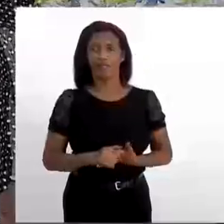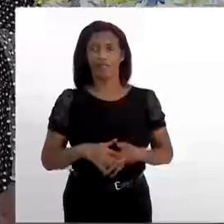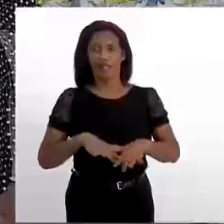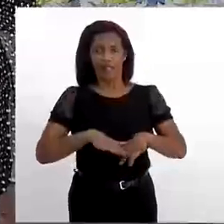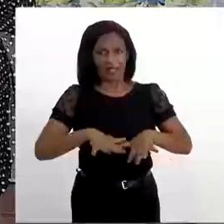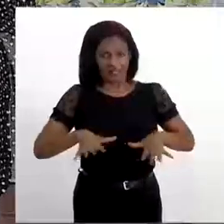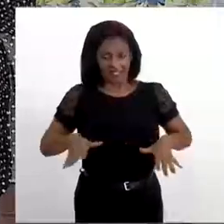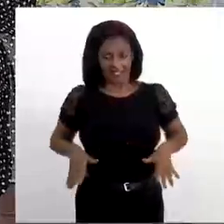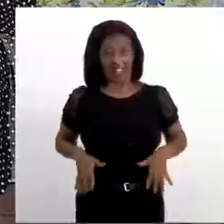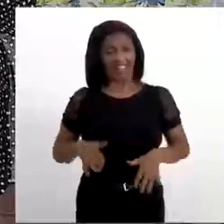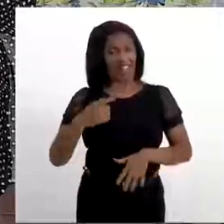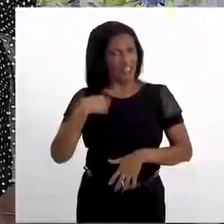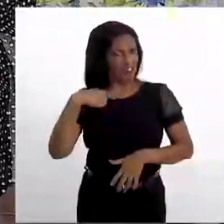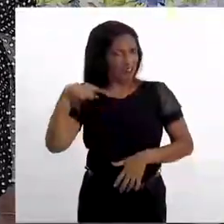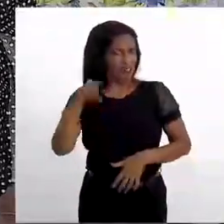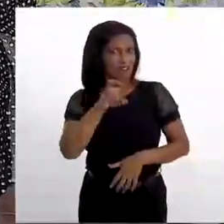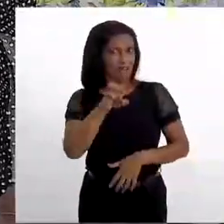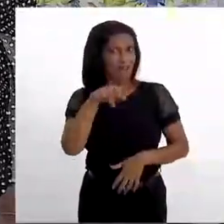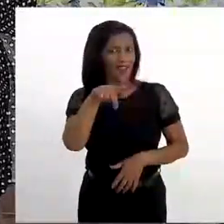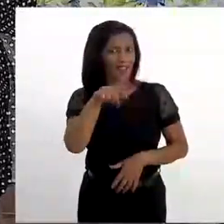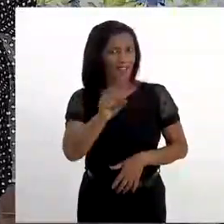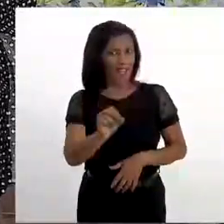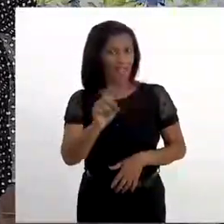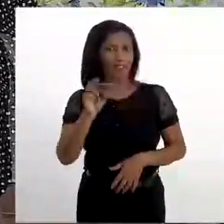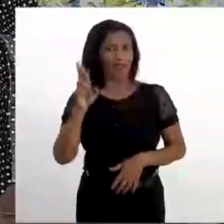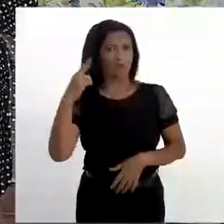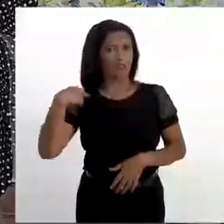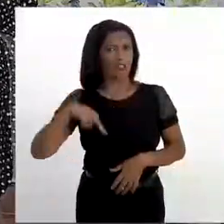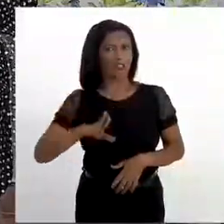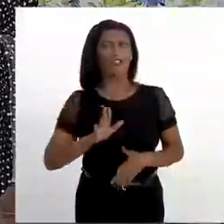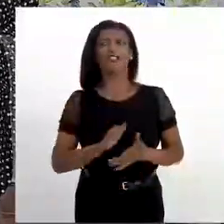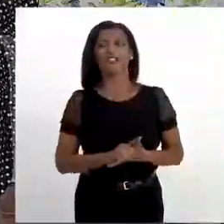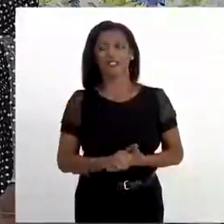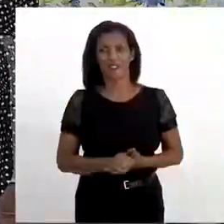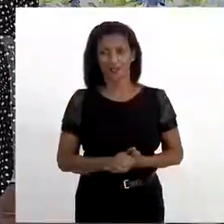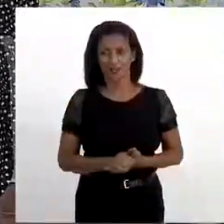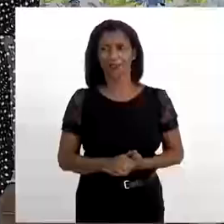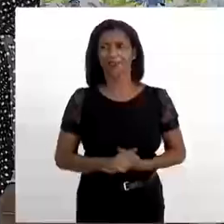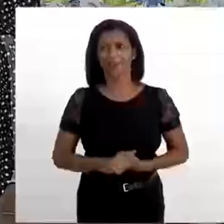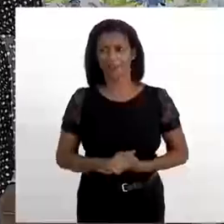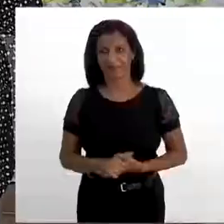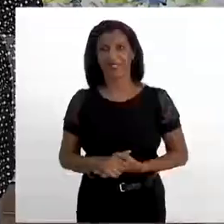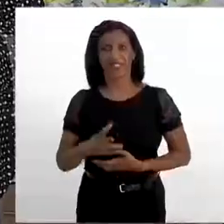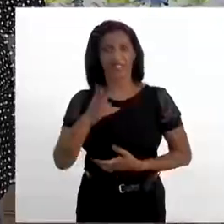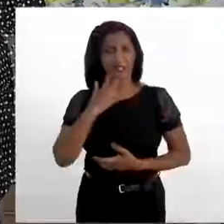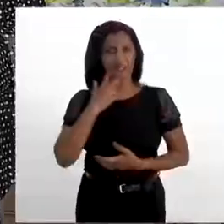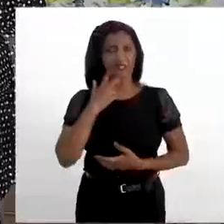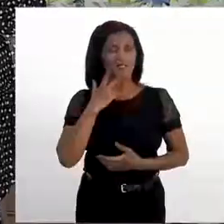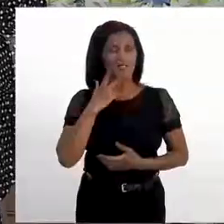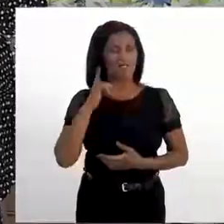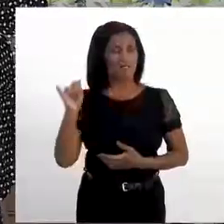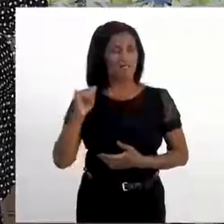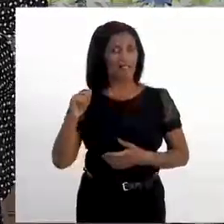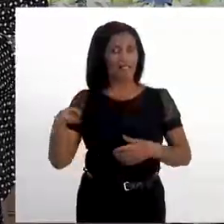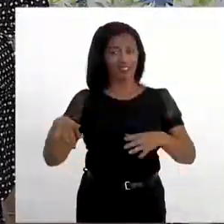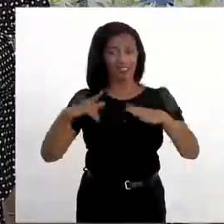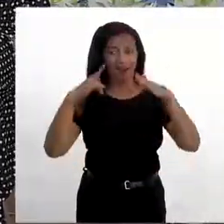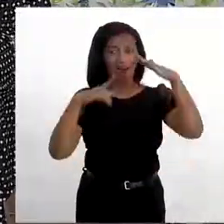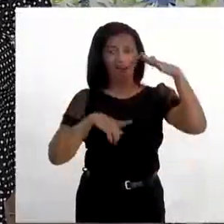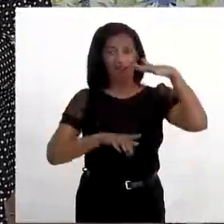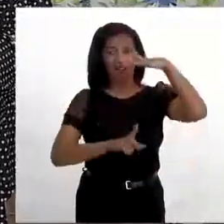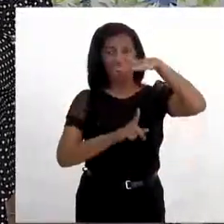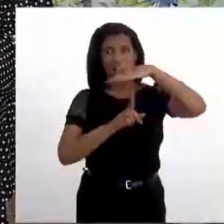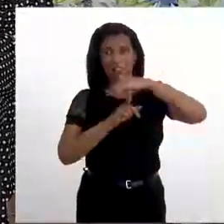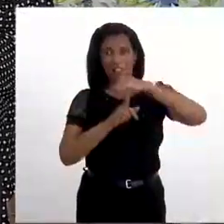salas pra Expo Religião, tá? Todo esse material está lá na Expo Religião. Eu vou dizer pra vocês que é um dos estandes mais